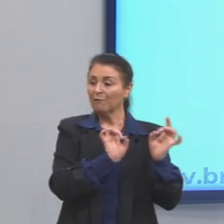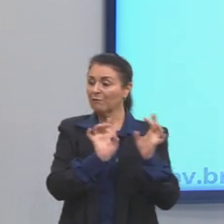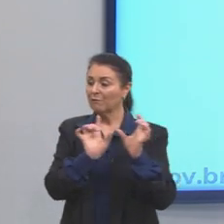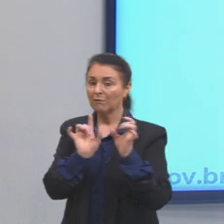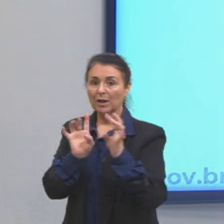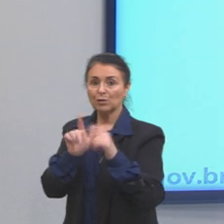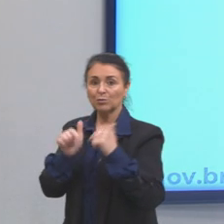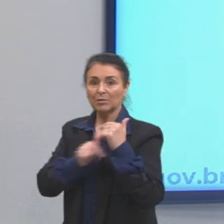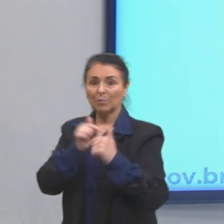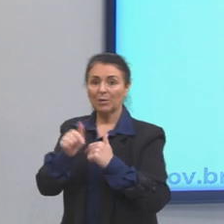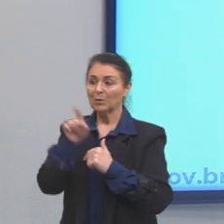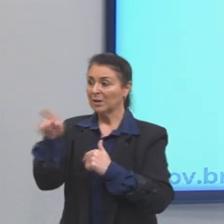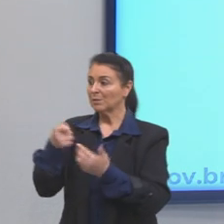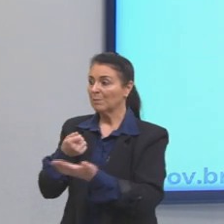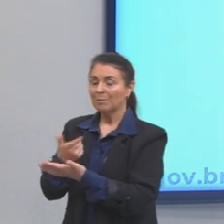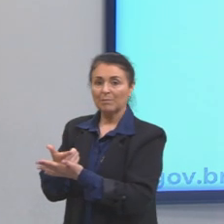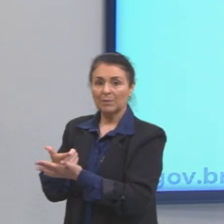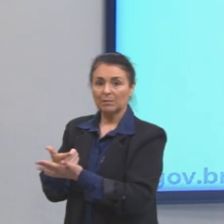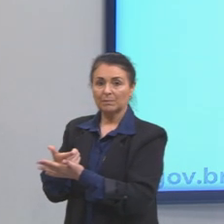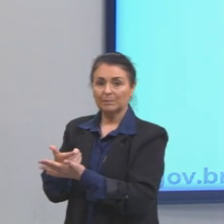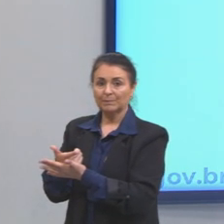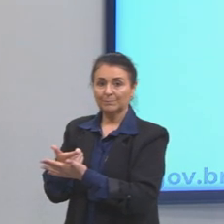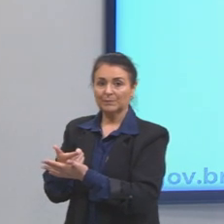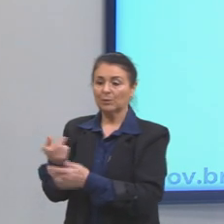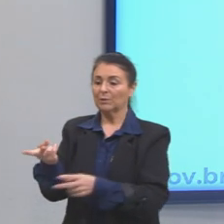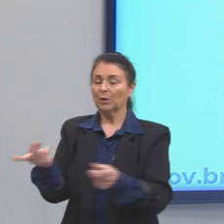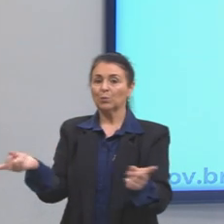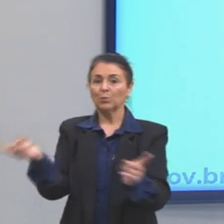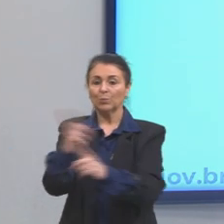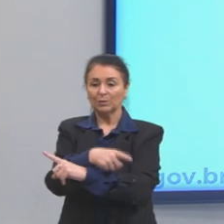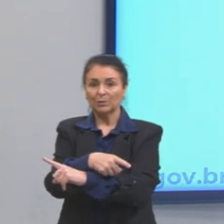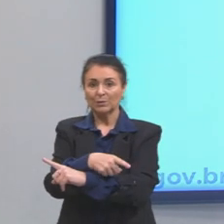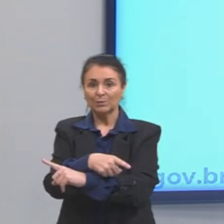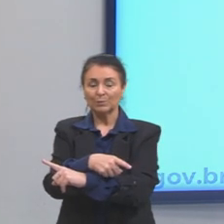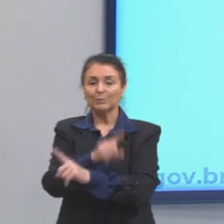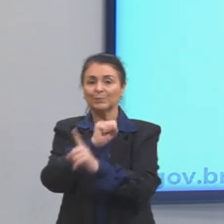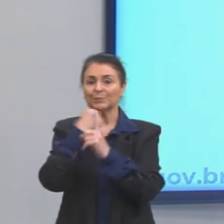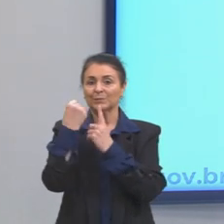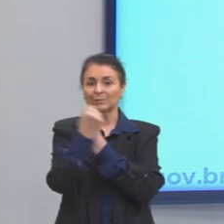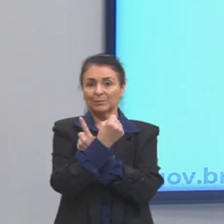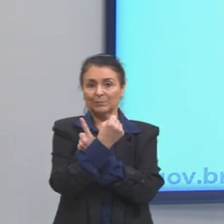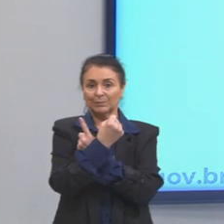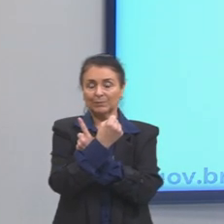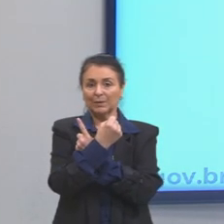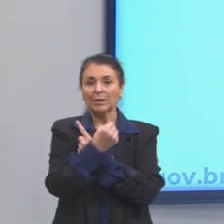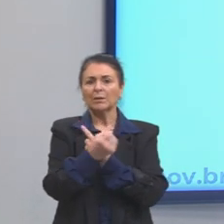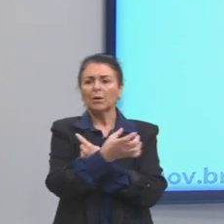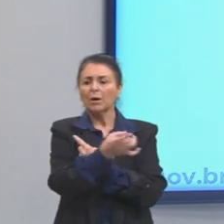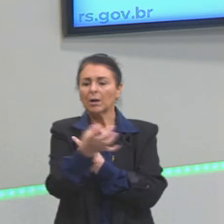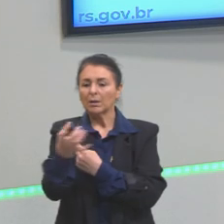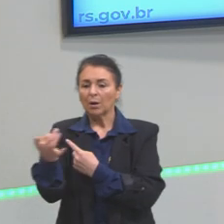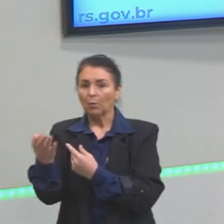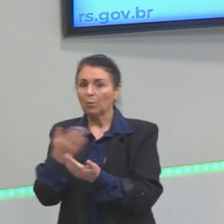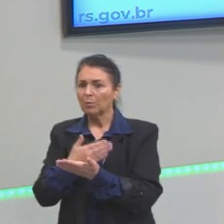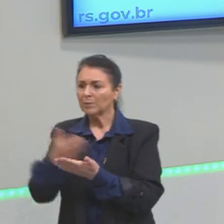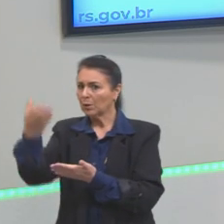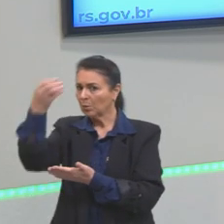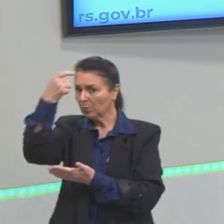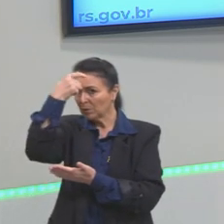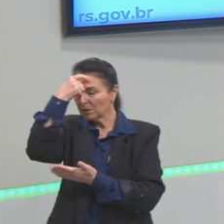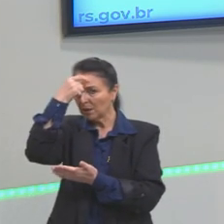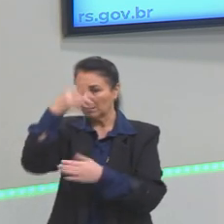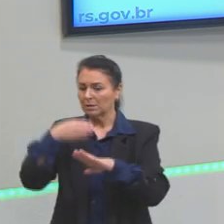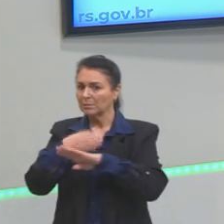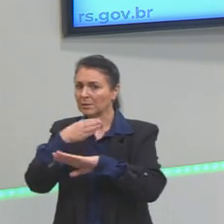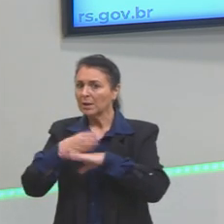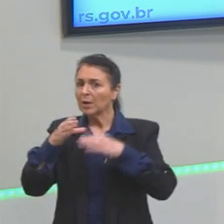esse antagonismo social. E, a partir do momento que cada um tomasse consciência de sua classe,